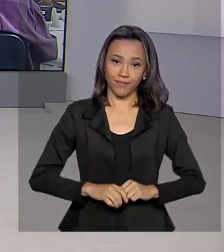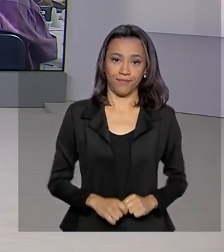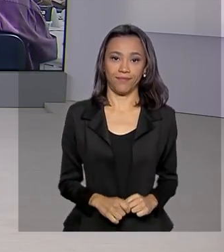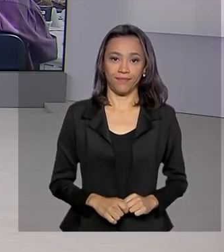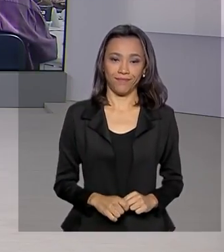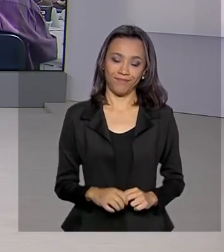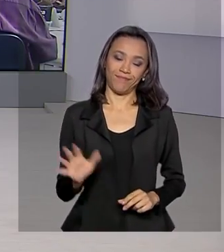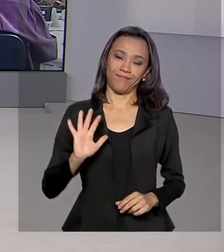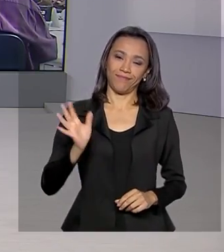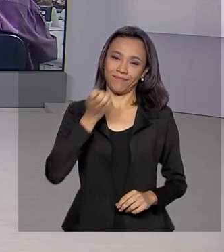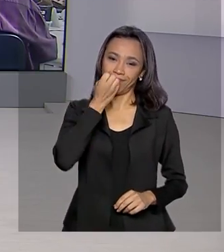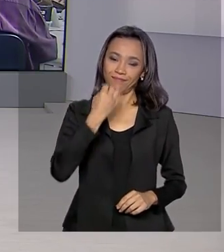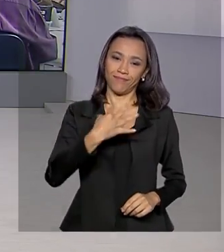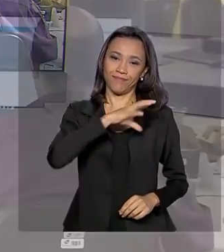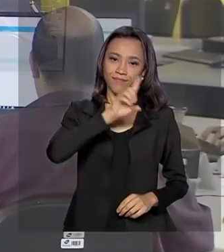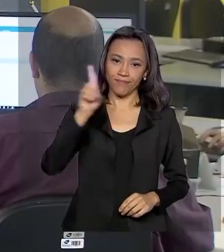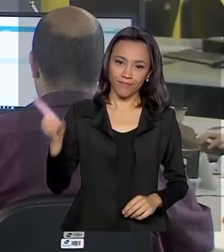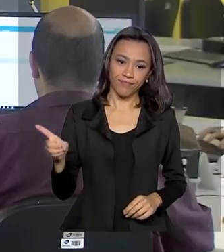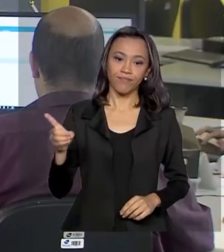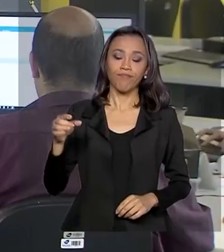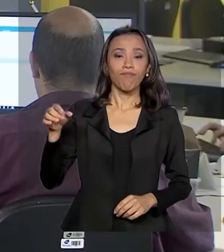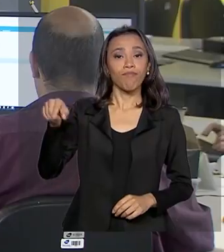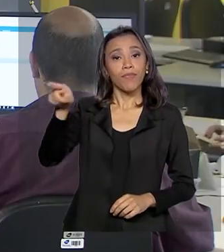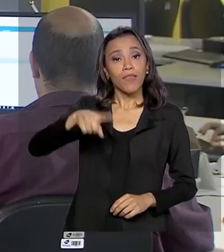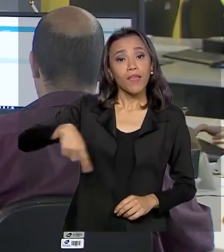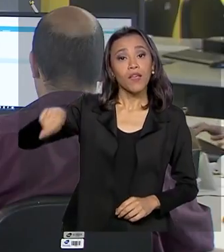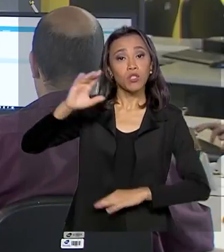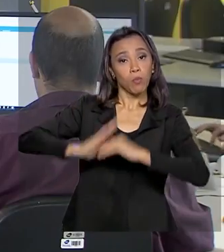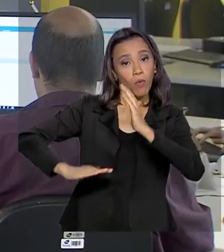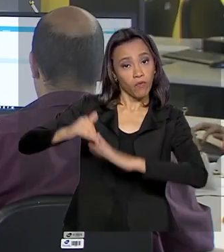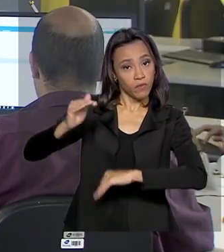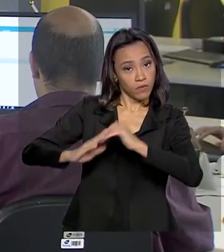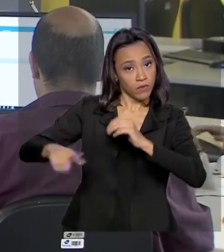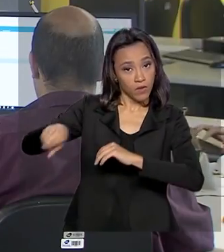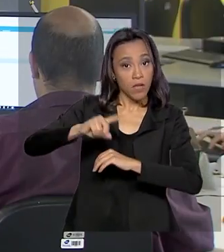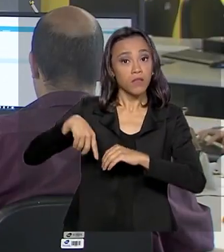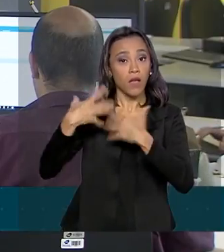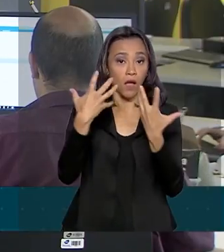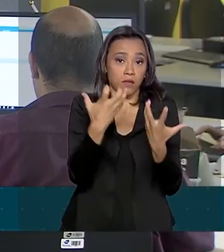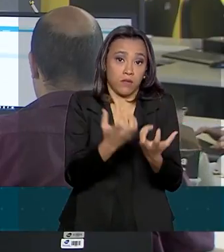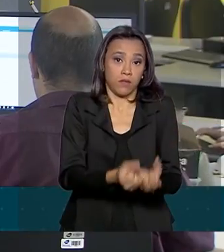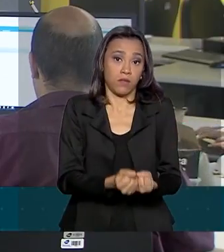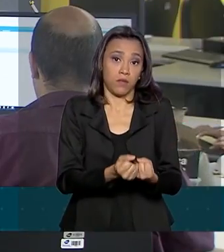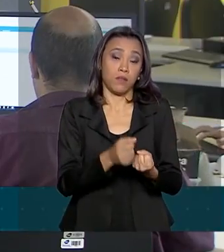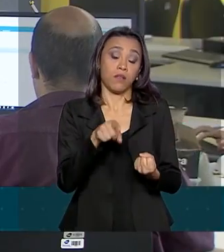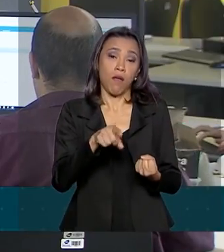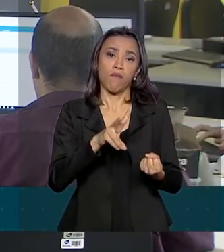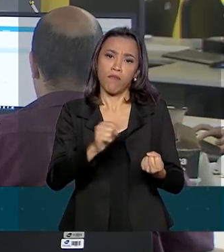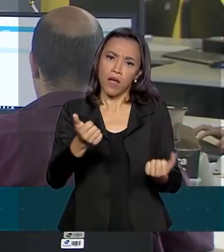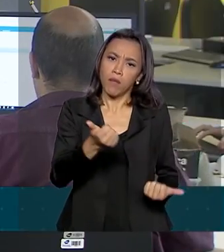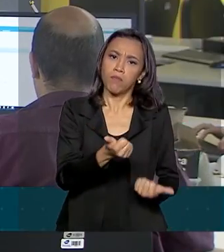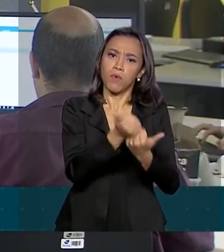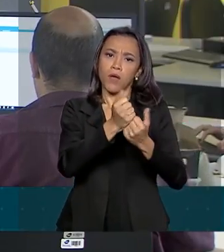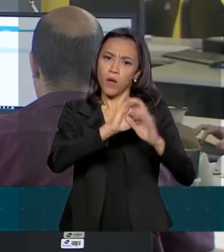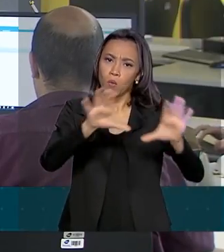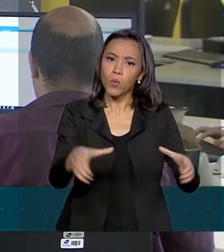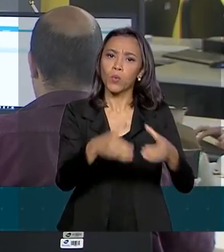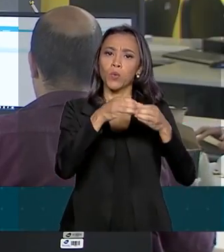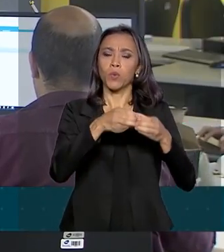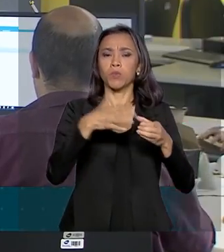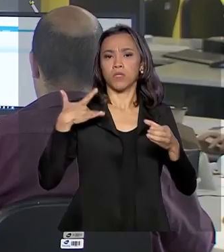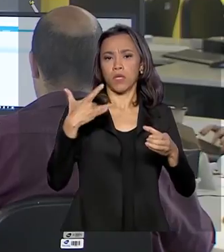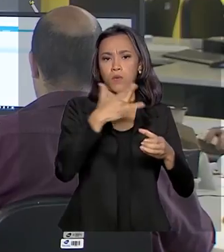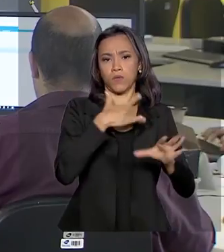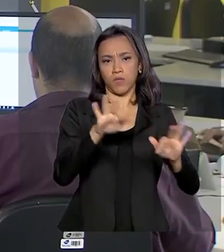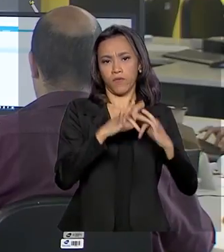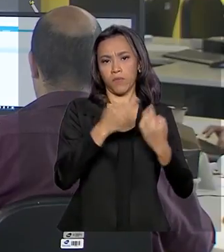Olá Renata, bom dia. Os profissionais que aderirem ao programa Mais Médicos vão reforçar as equipes de saúde da família. A ideia